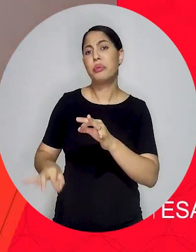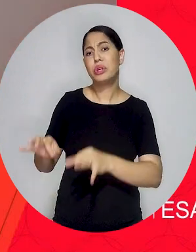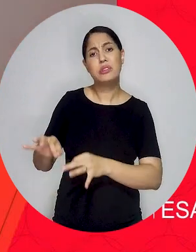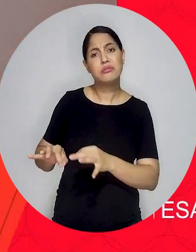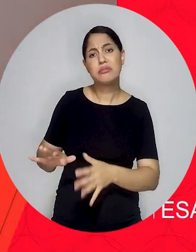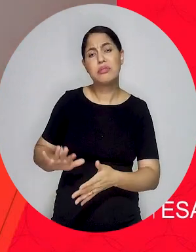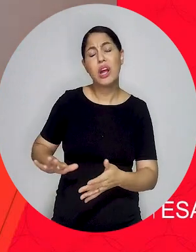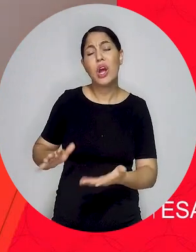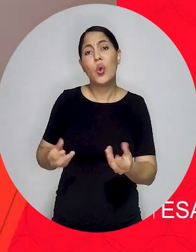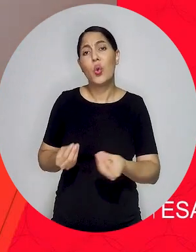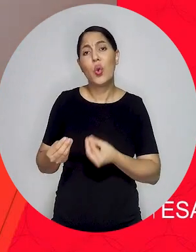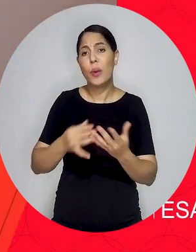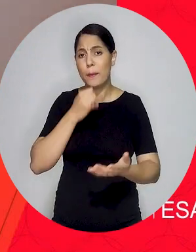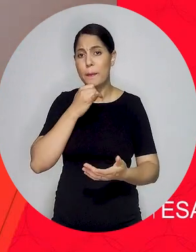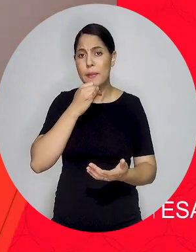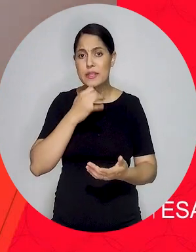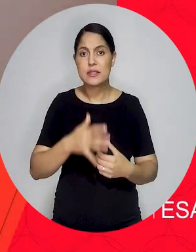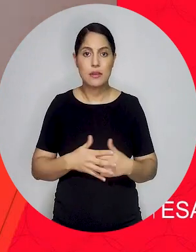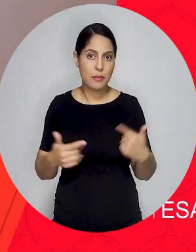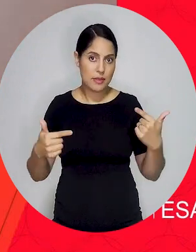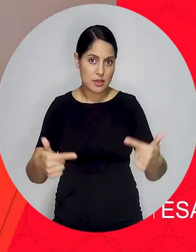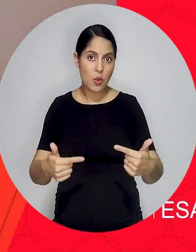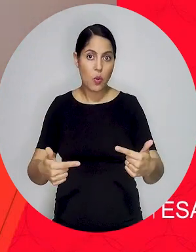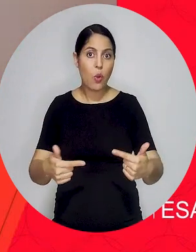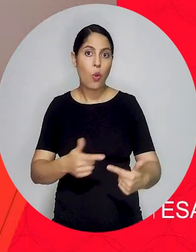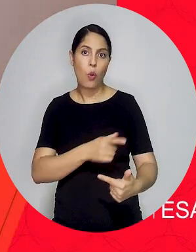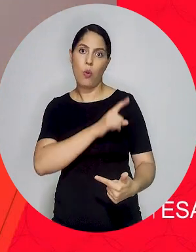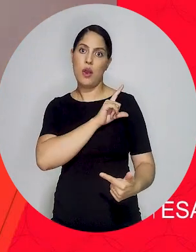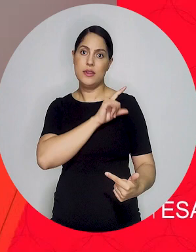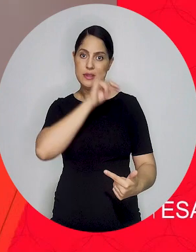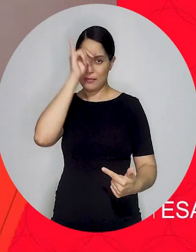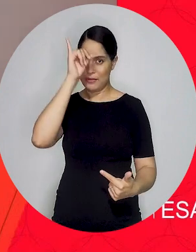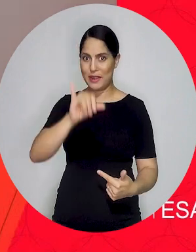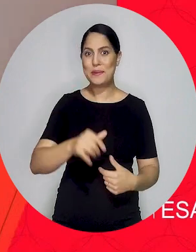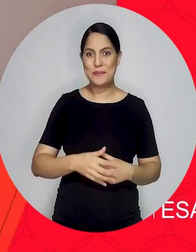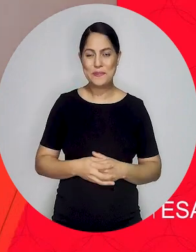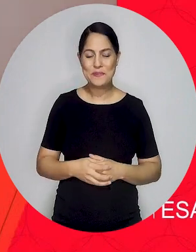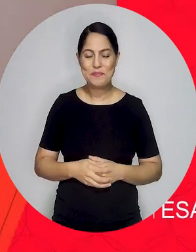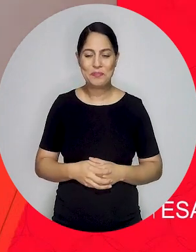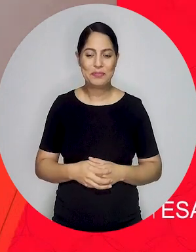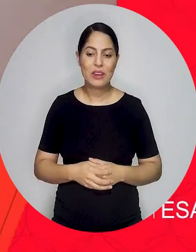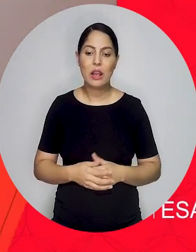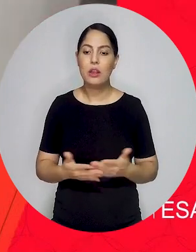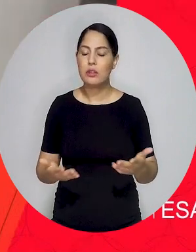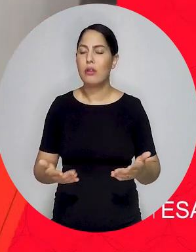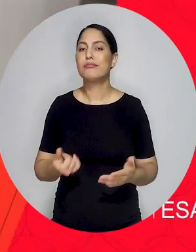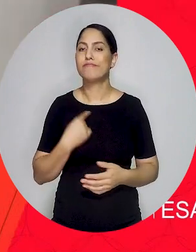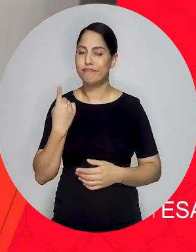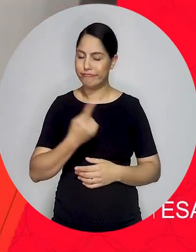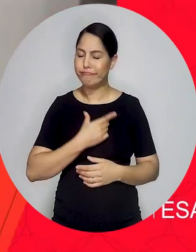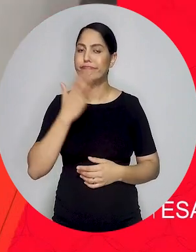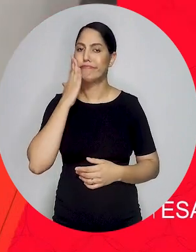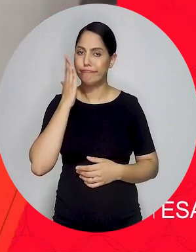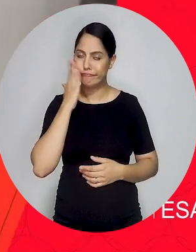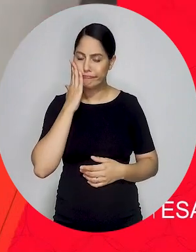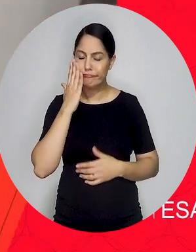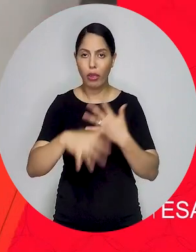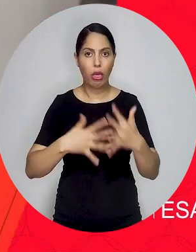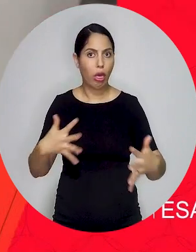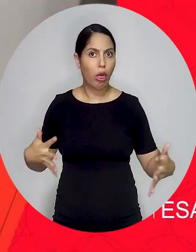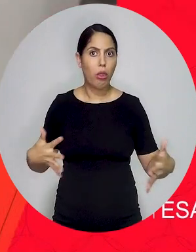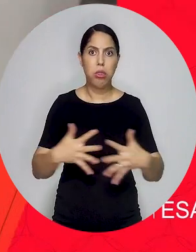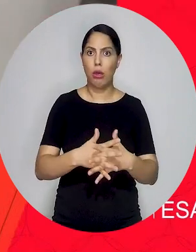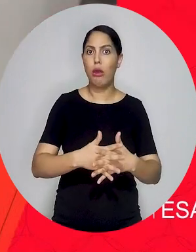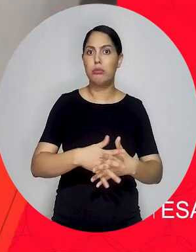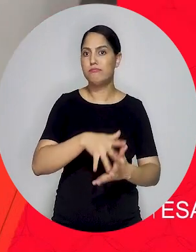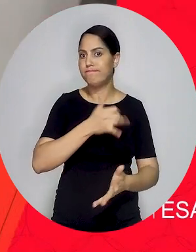que podem ser utilizados por advogados na prevenção ou na repressão de desastres. Infelizmente, a gente tem um cenário